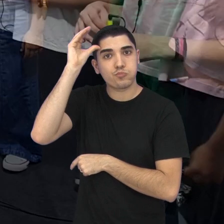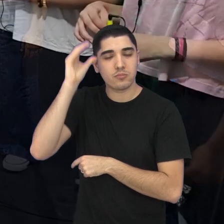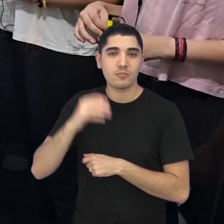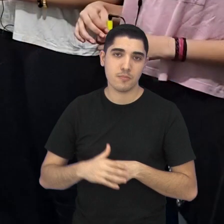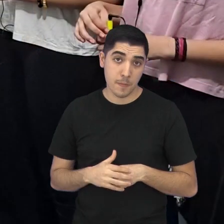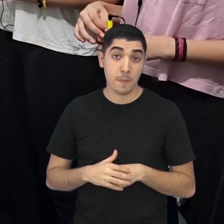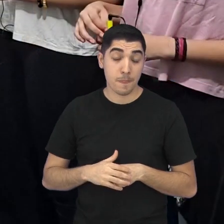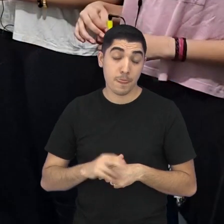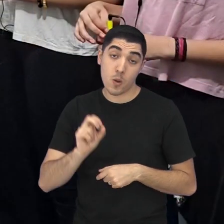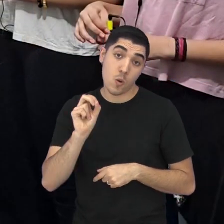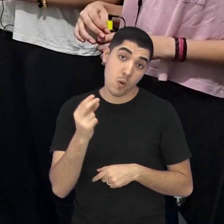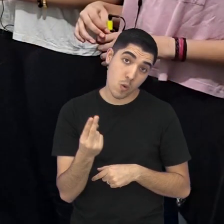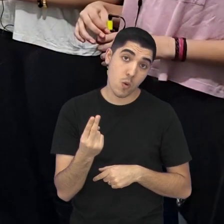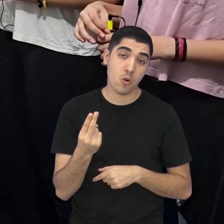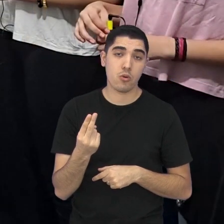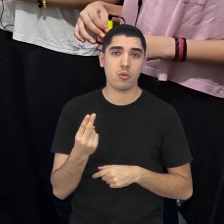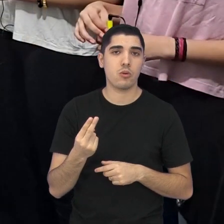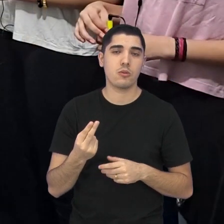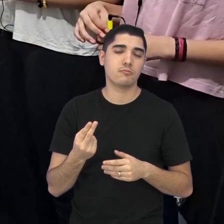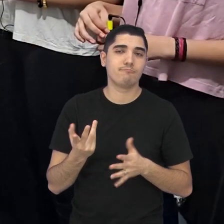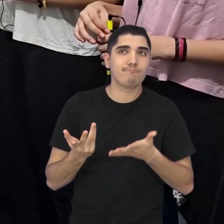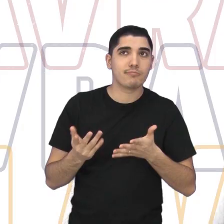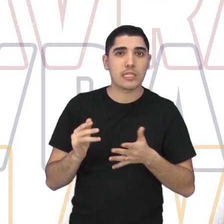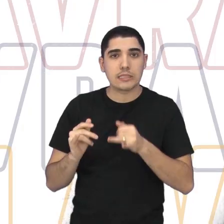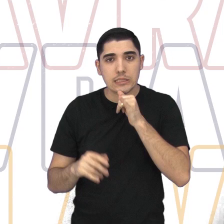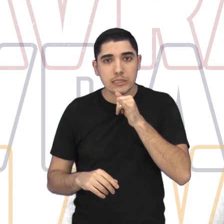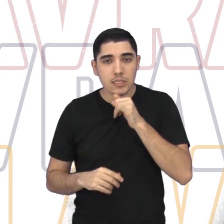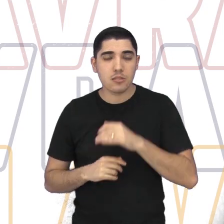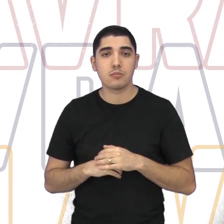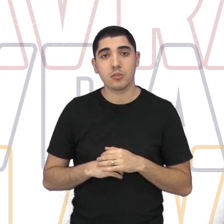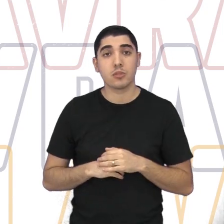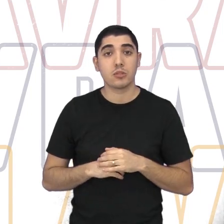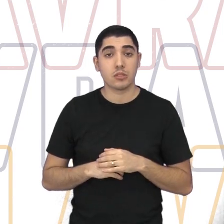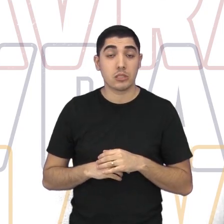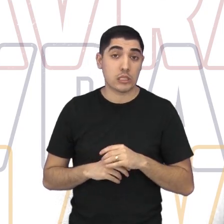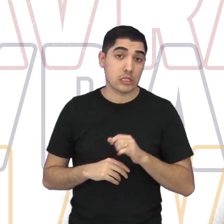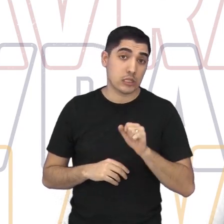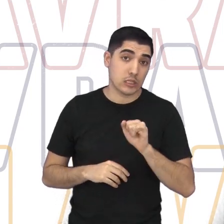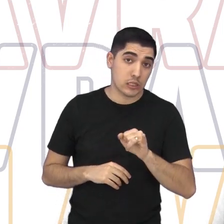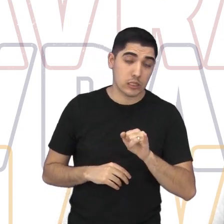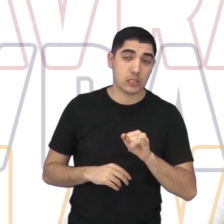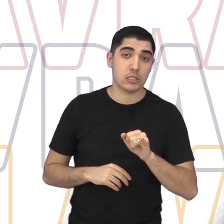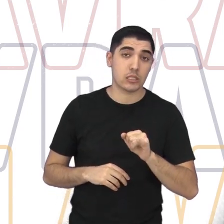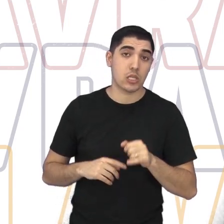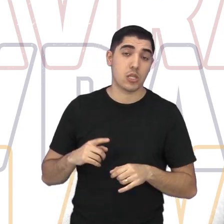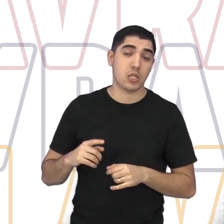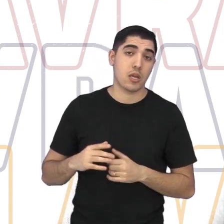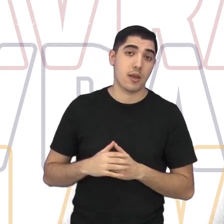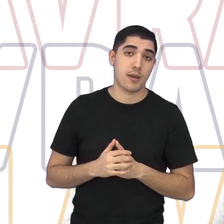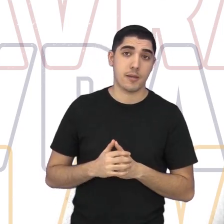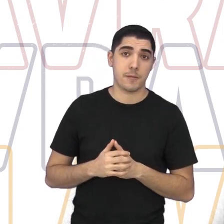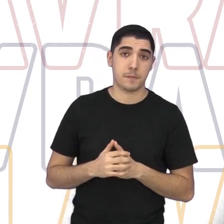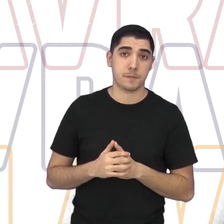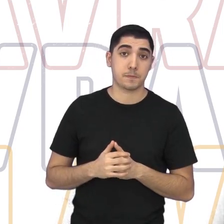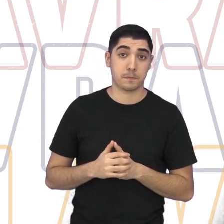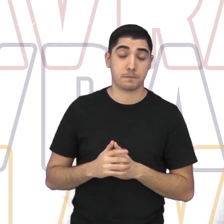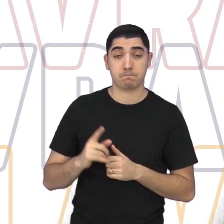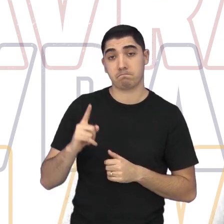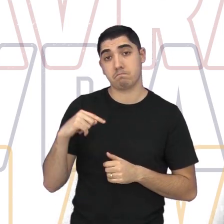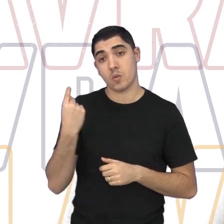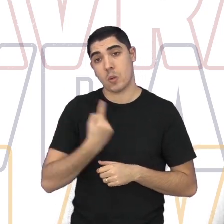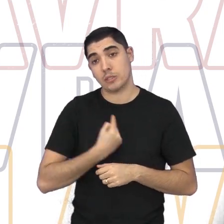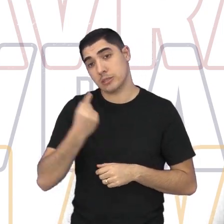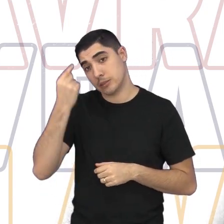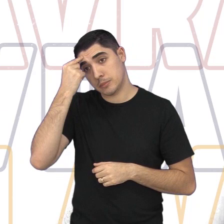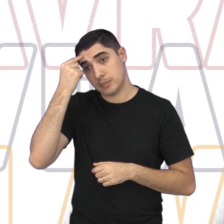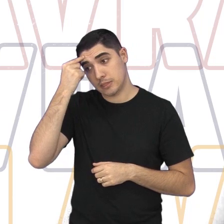Ou, vou dar um exemplo, né? Se a gente estiver achando